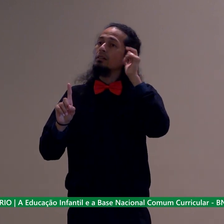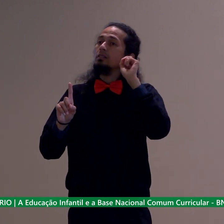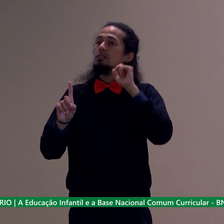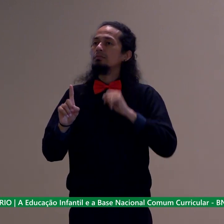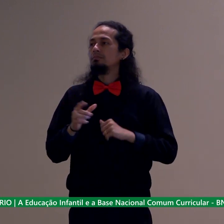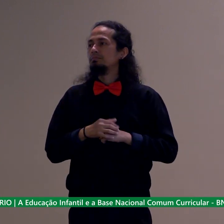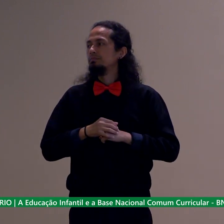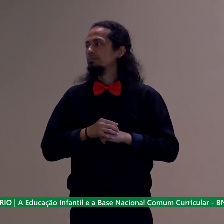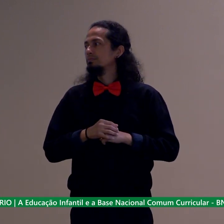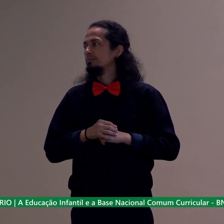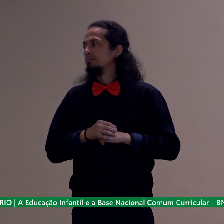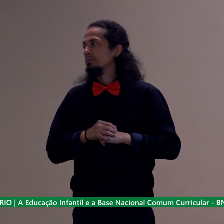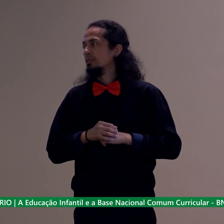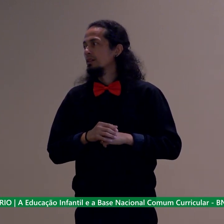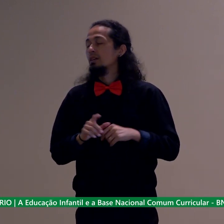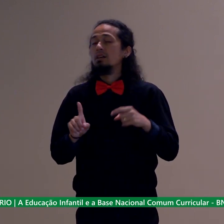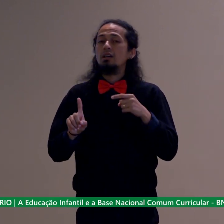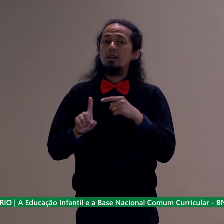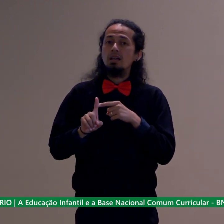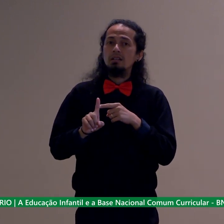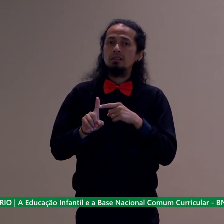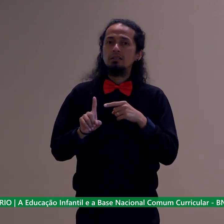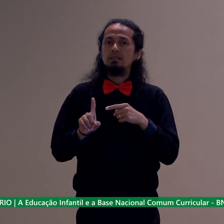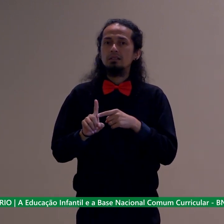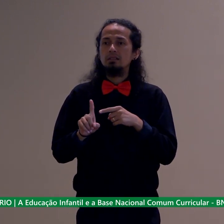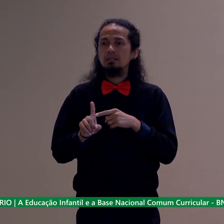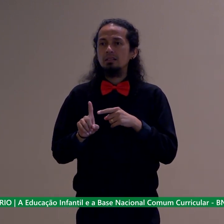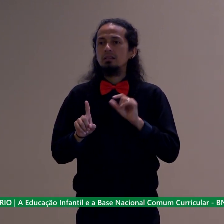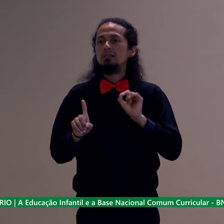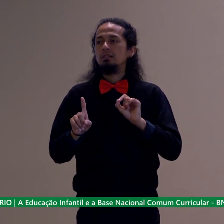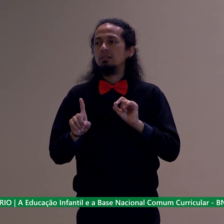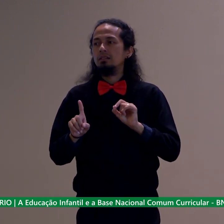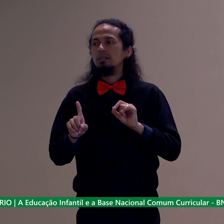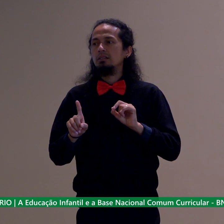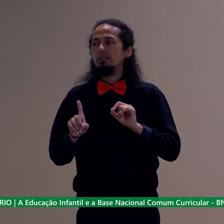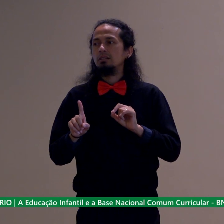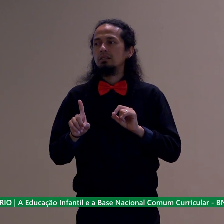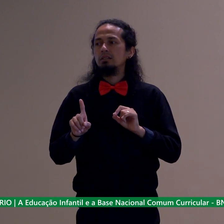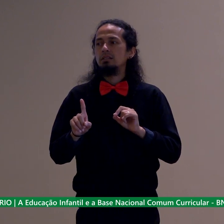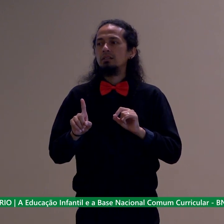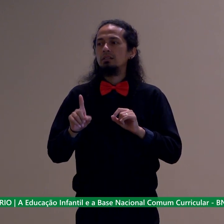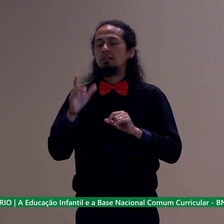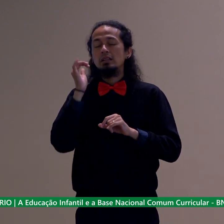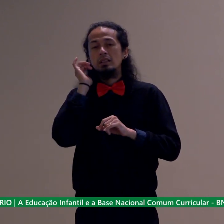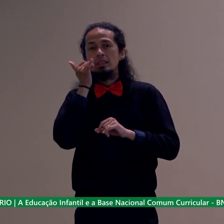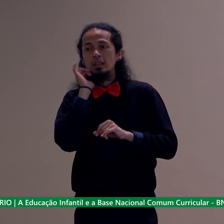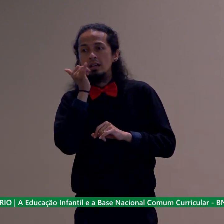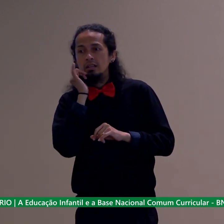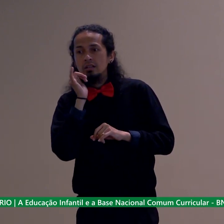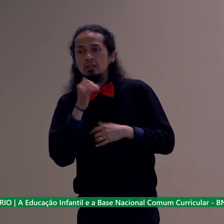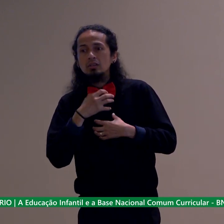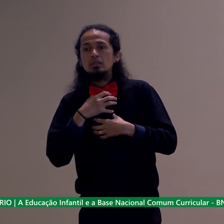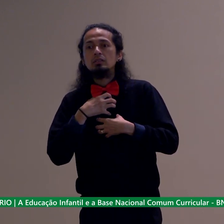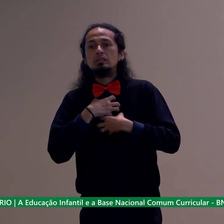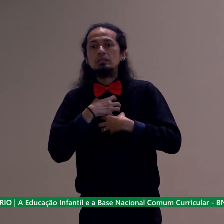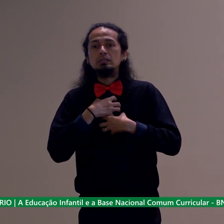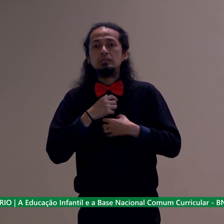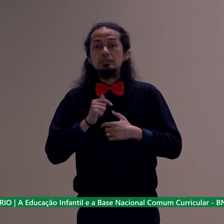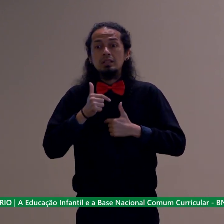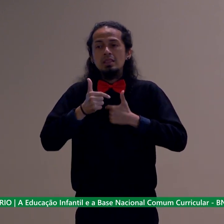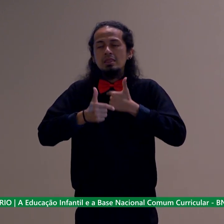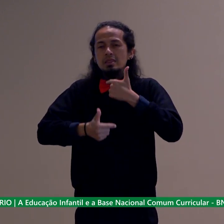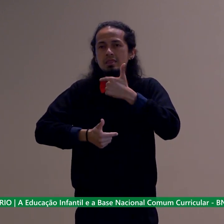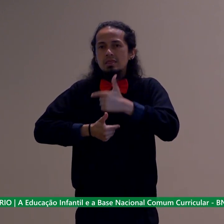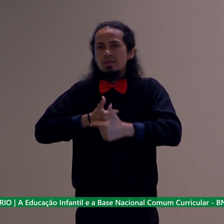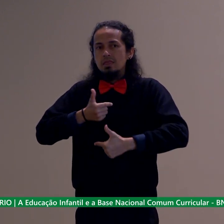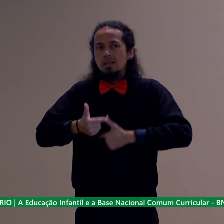ele tem teria um pouco a narrativa como sua forma de atuação essa ideia de que ele